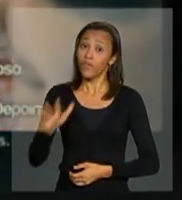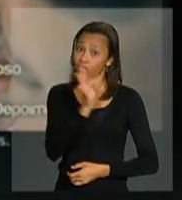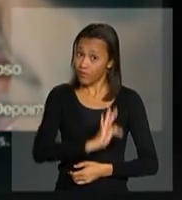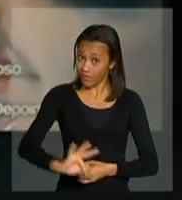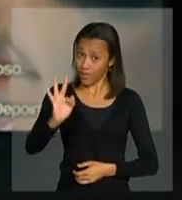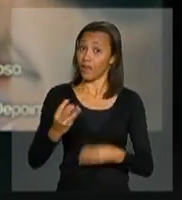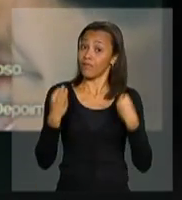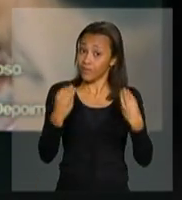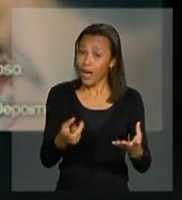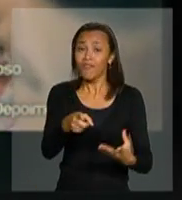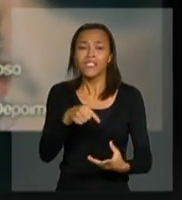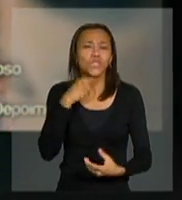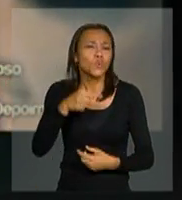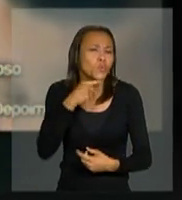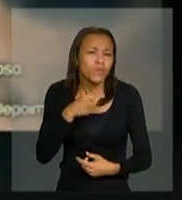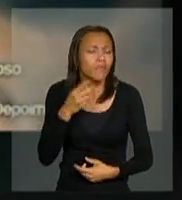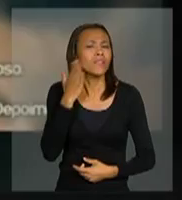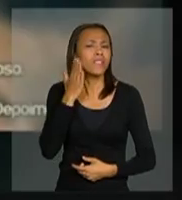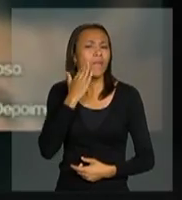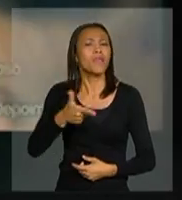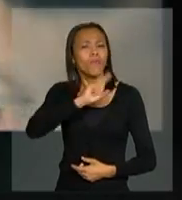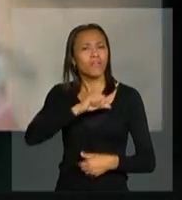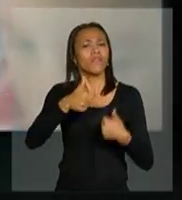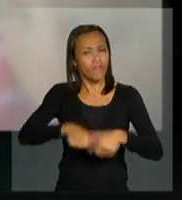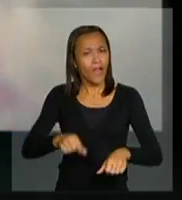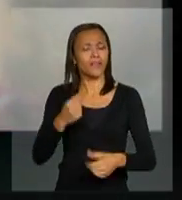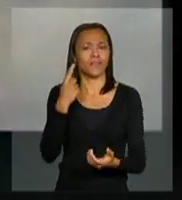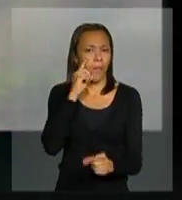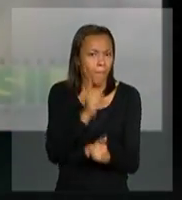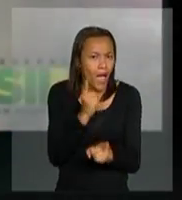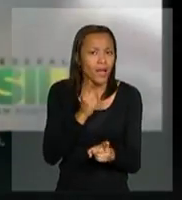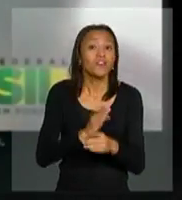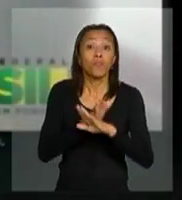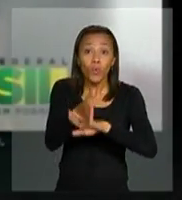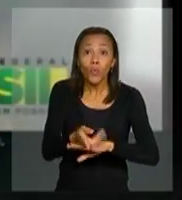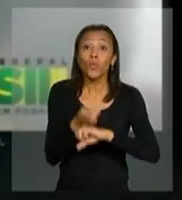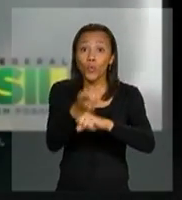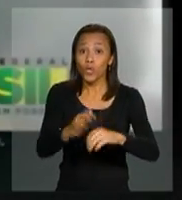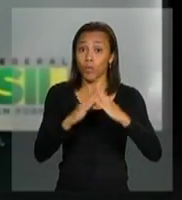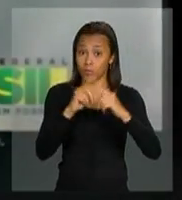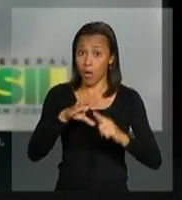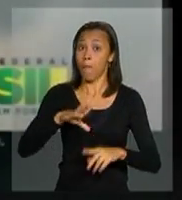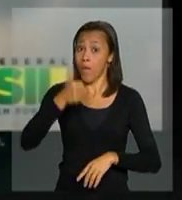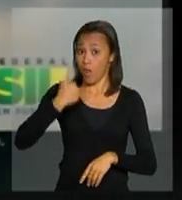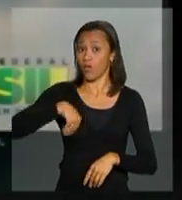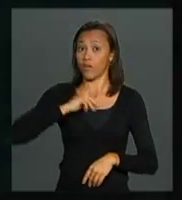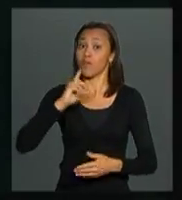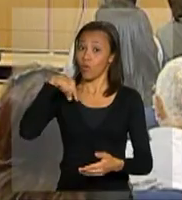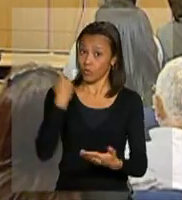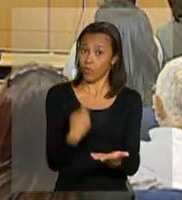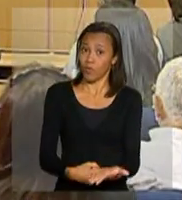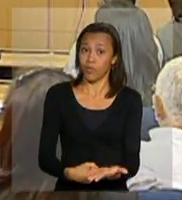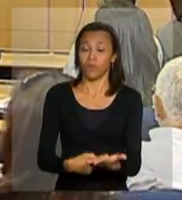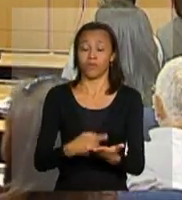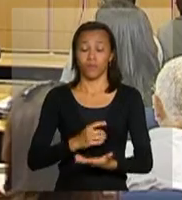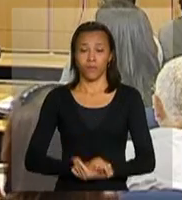teste de AIDS. Não fique na dúvida. Fique sabendo. Faça o teste. Procure uma unidade de saúde. Melhorar sua vida. Nosso compromisso.